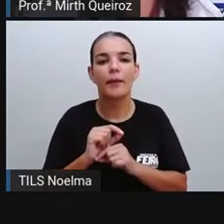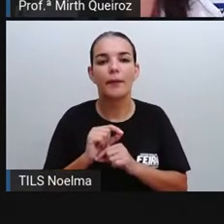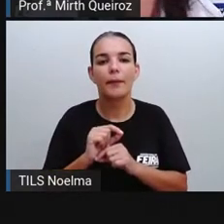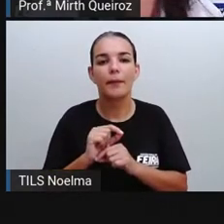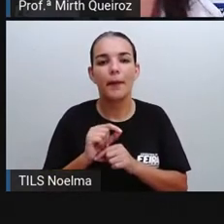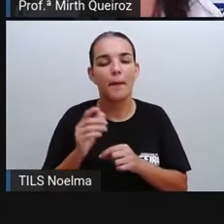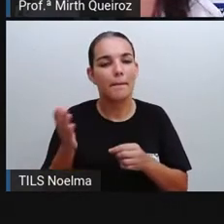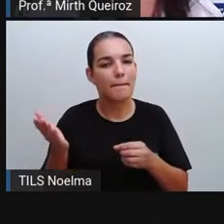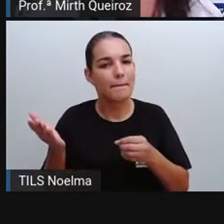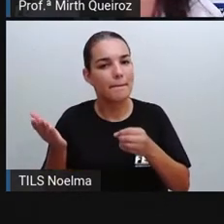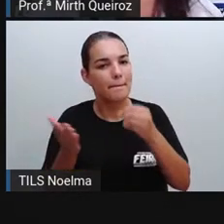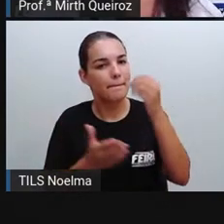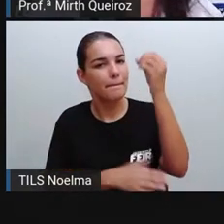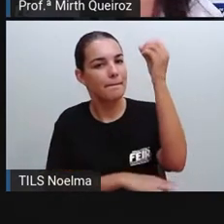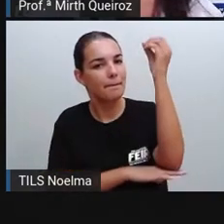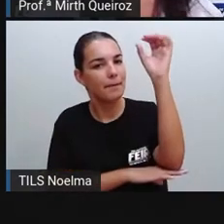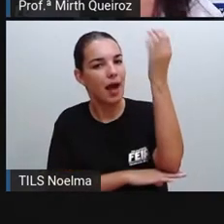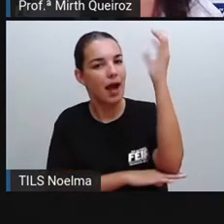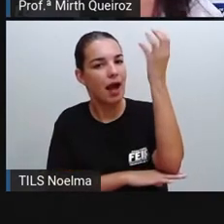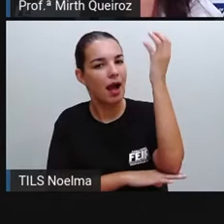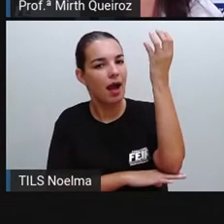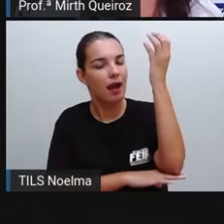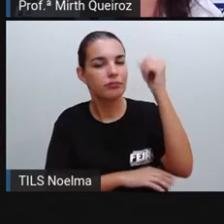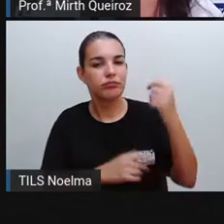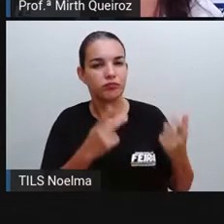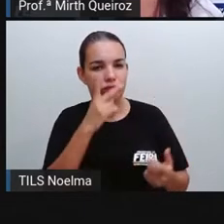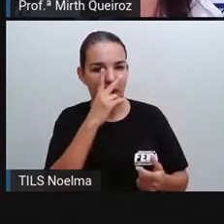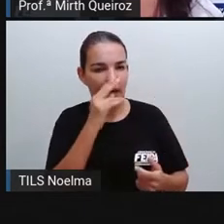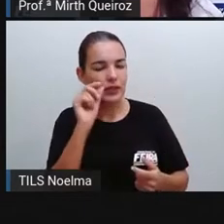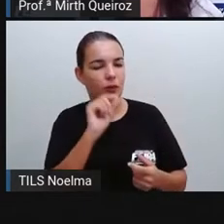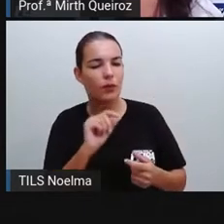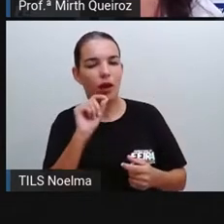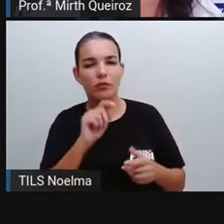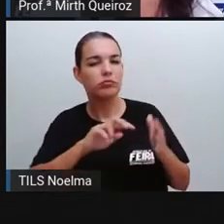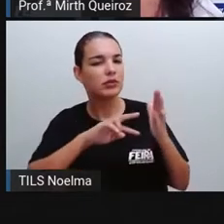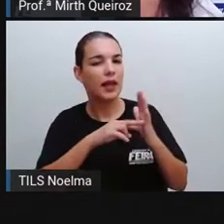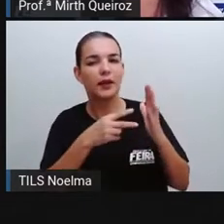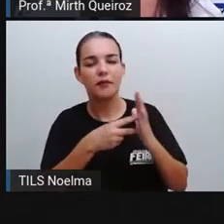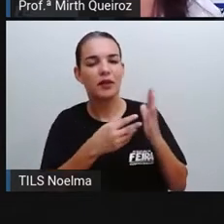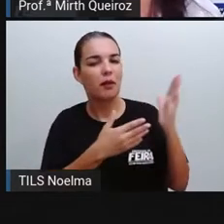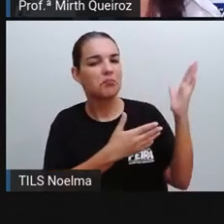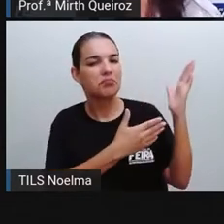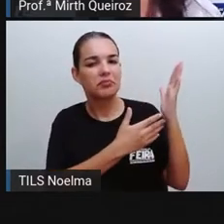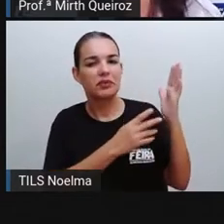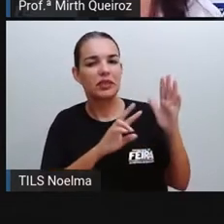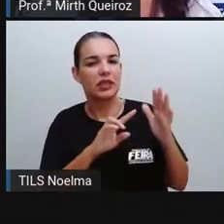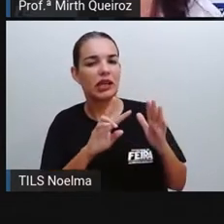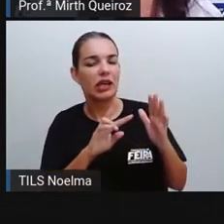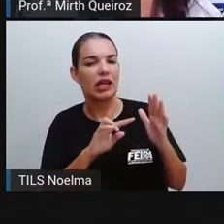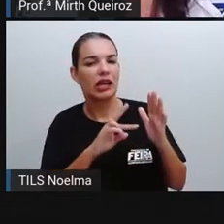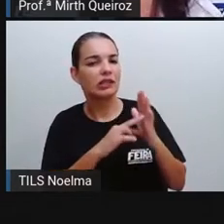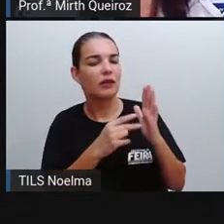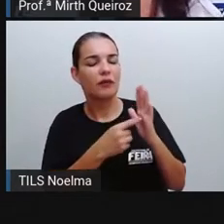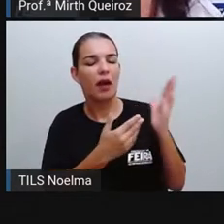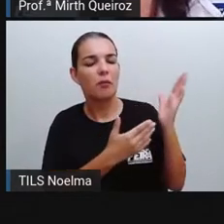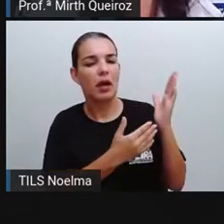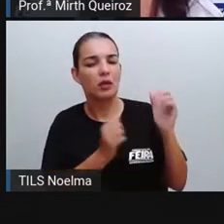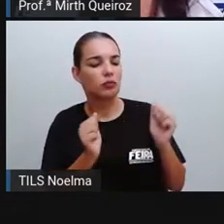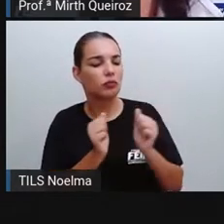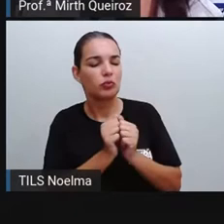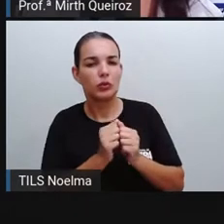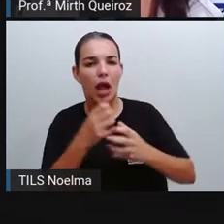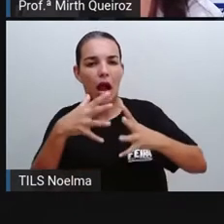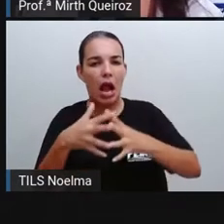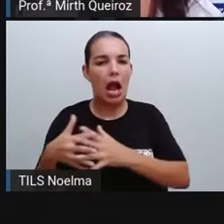de tronco, né? Por que será que está dessa forma aí? E o que significa essas outras imagens aí ao lado, onde a gente tem,